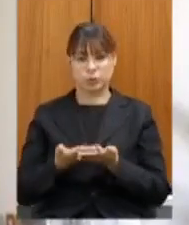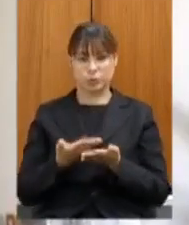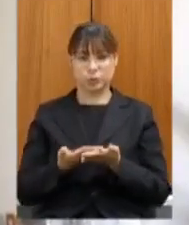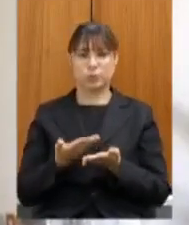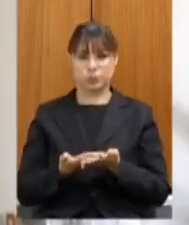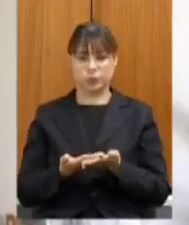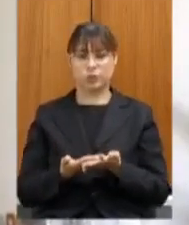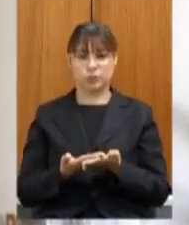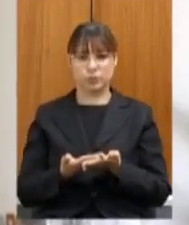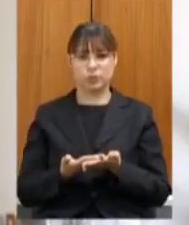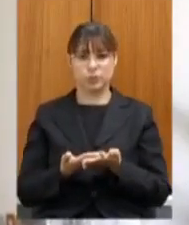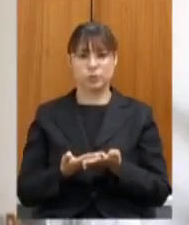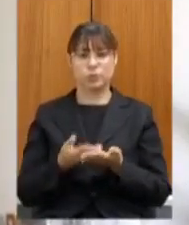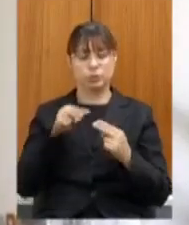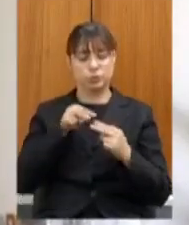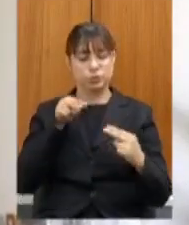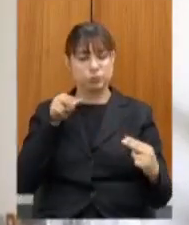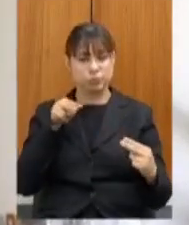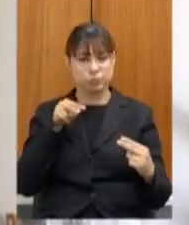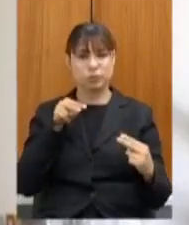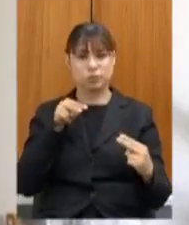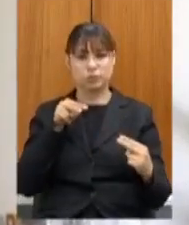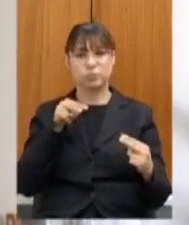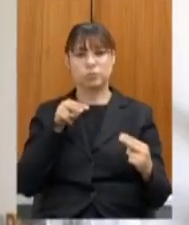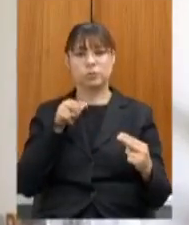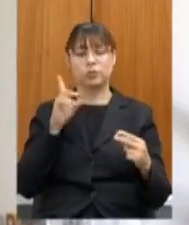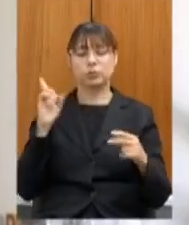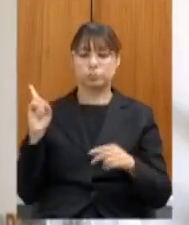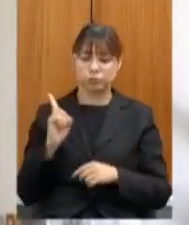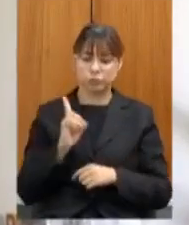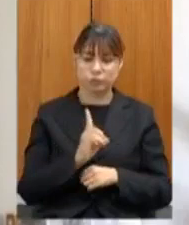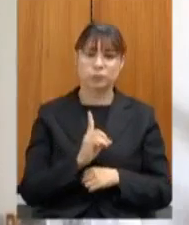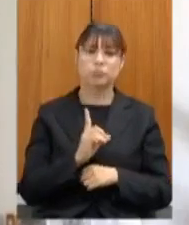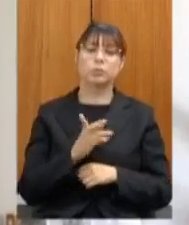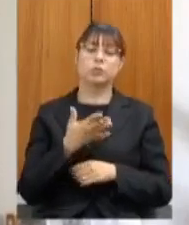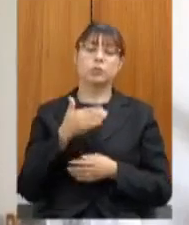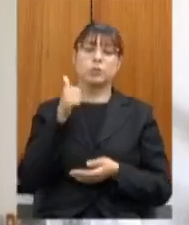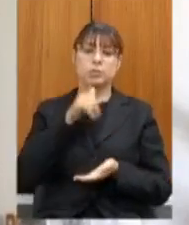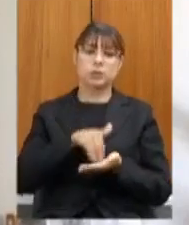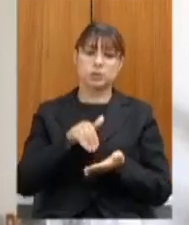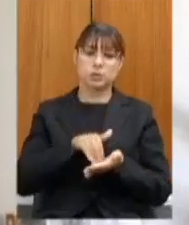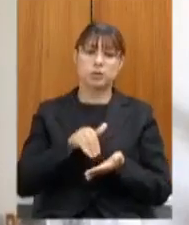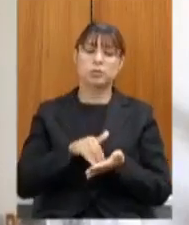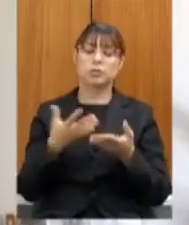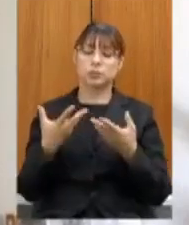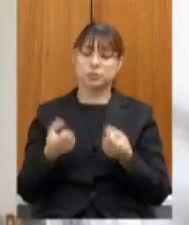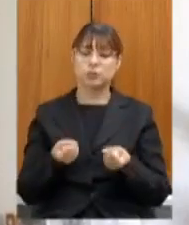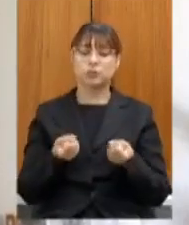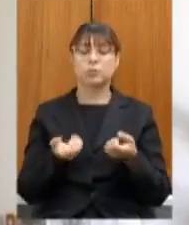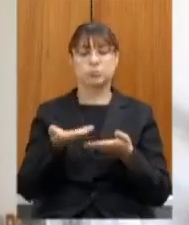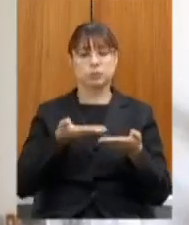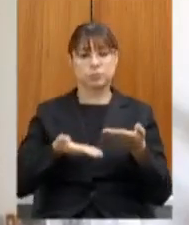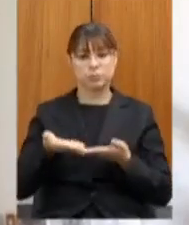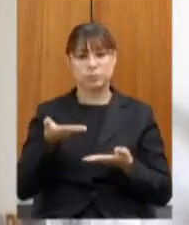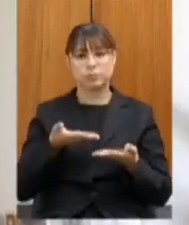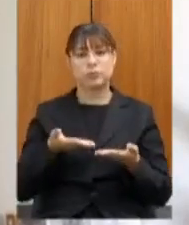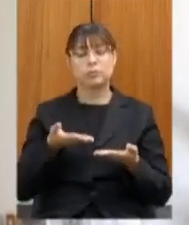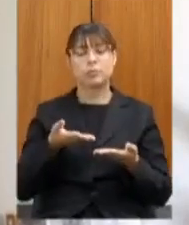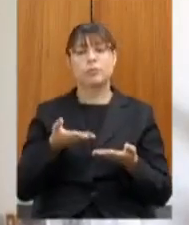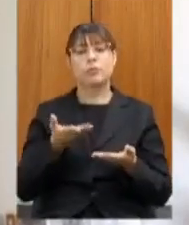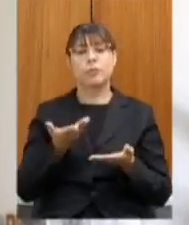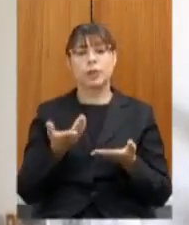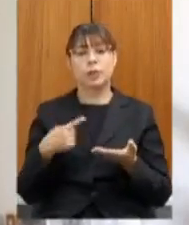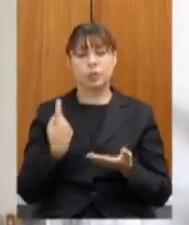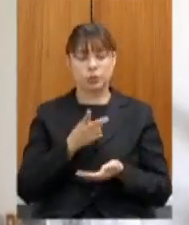virtualmente até a secretária e a secretária prontamente nos atendeu está respondendo nós